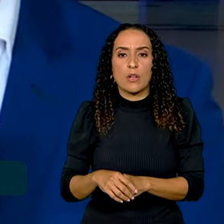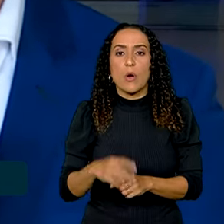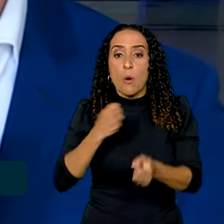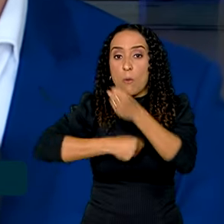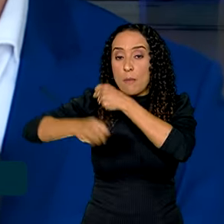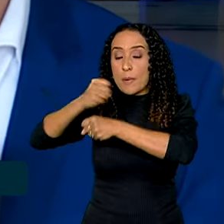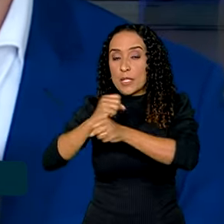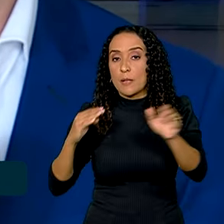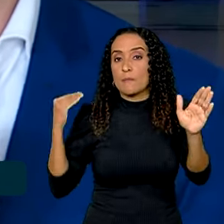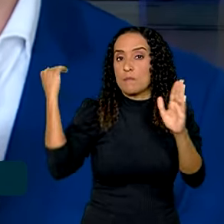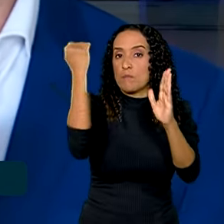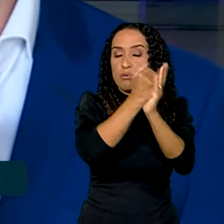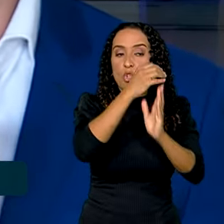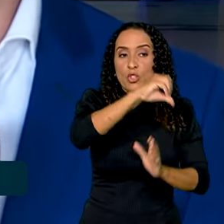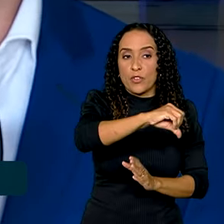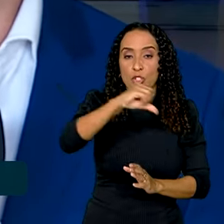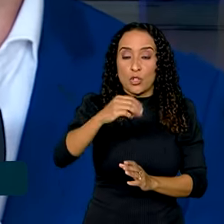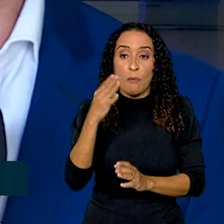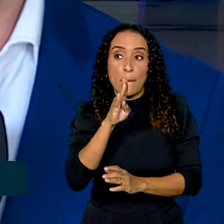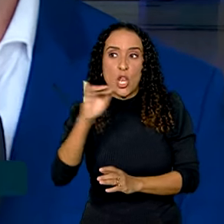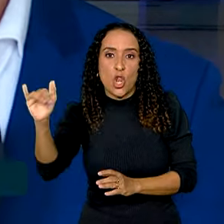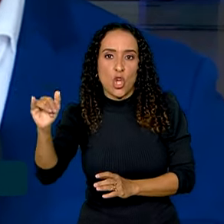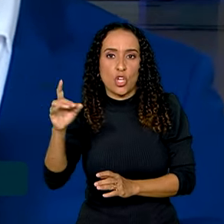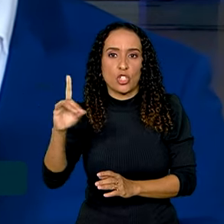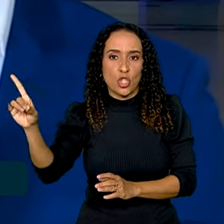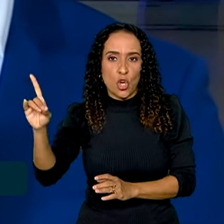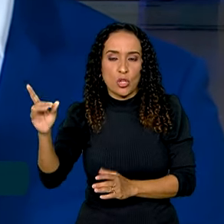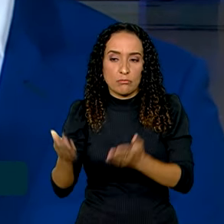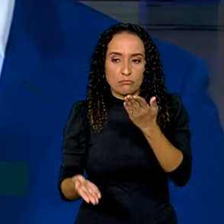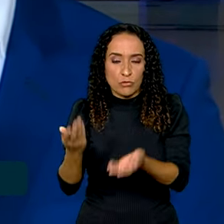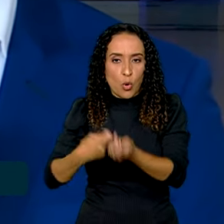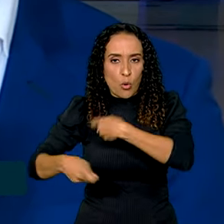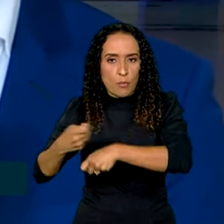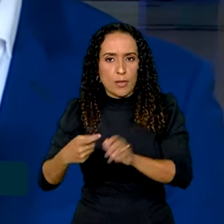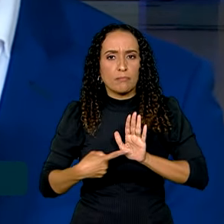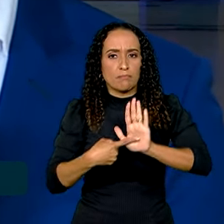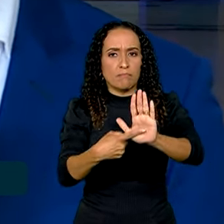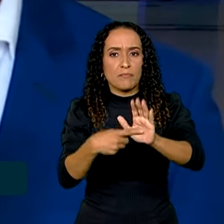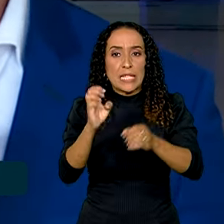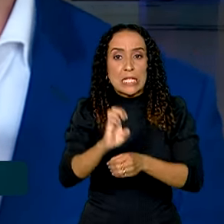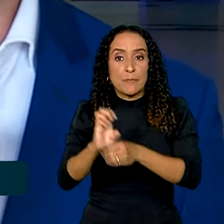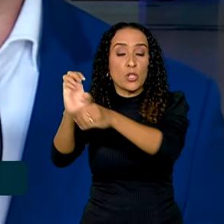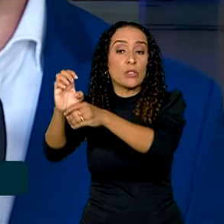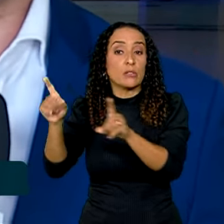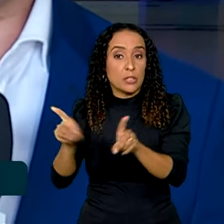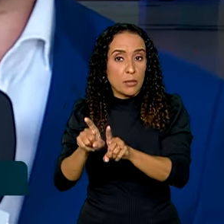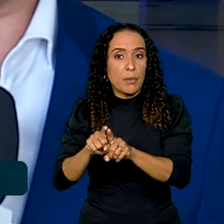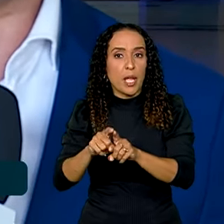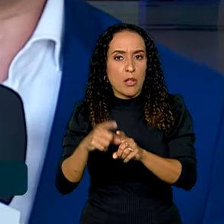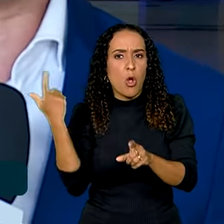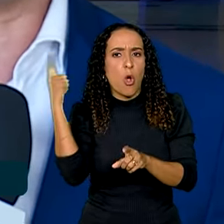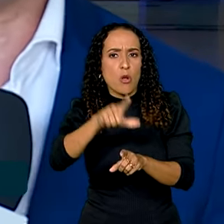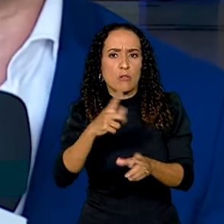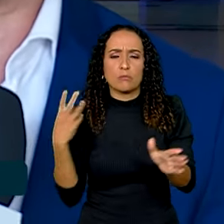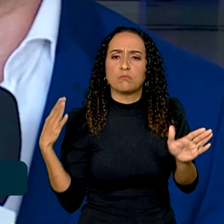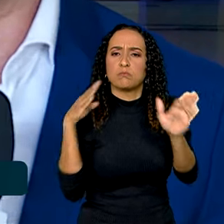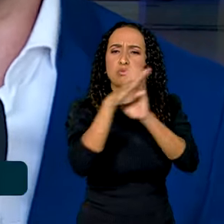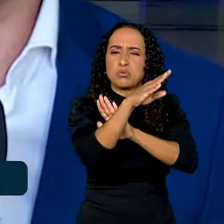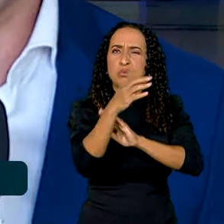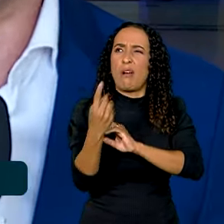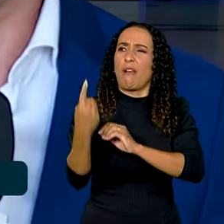99 bilhões de dólares na balança comercial, com destaque para as exportações, que também atingiram o maior patamar desde